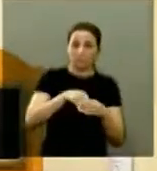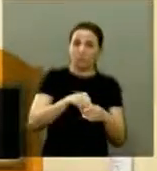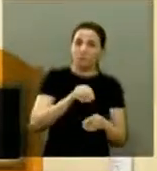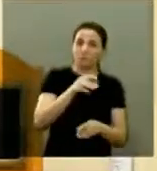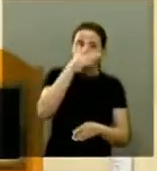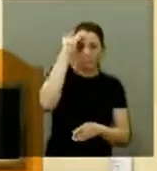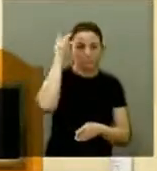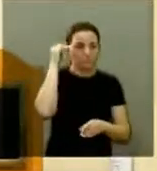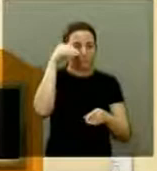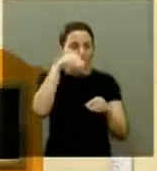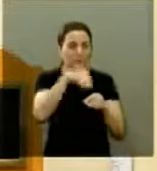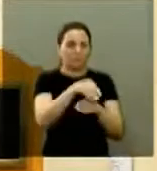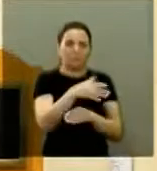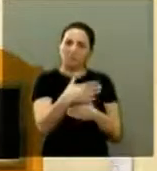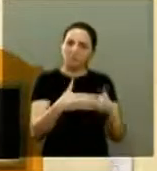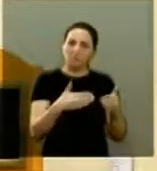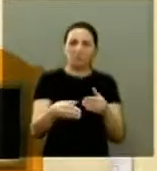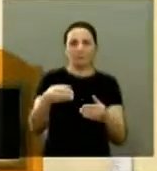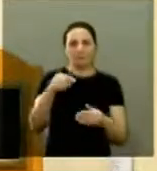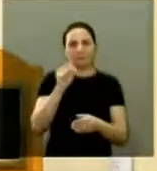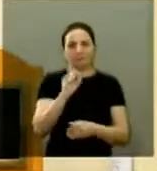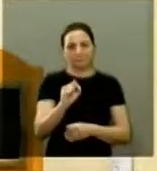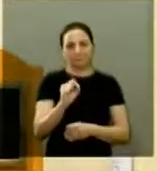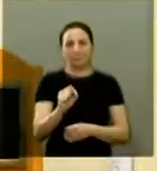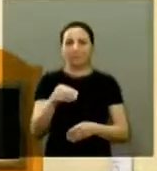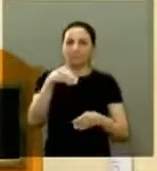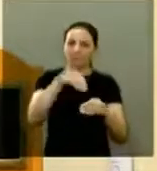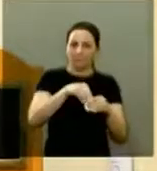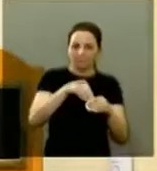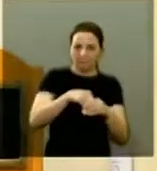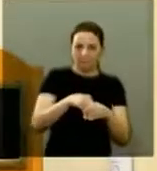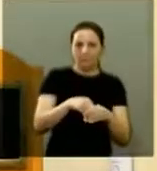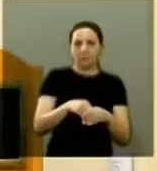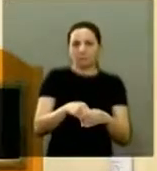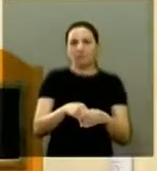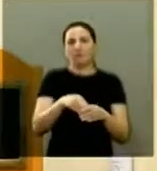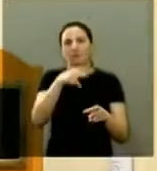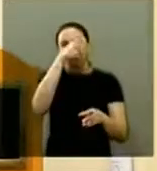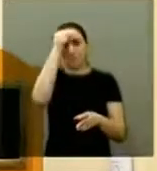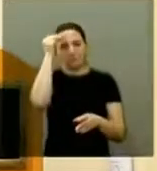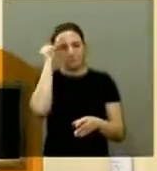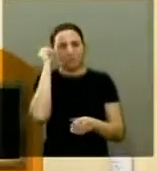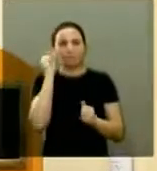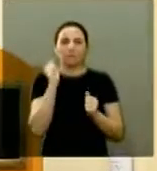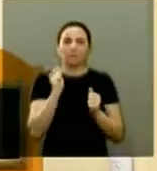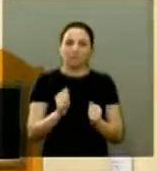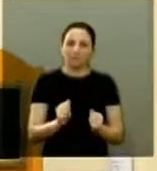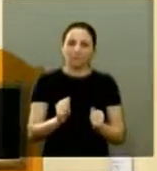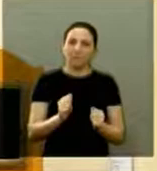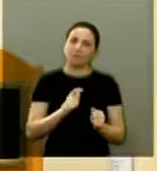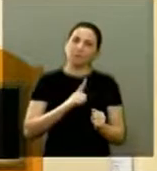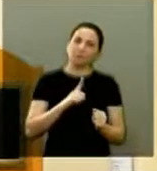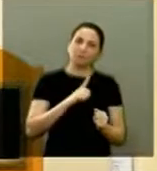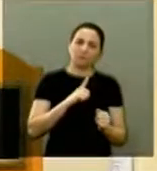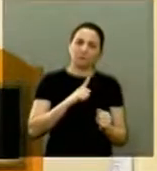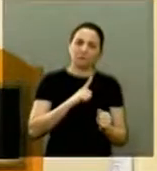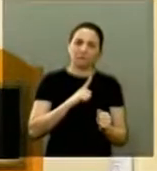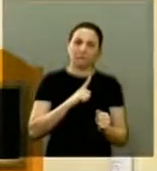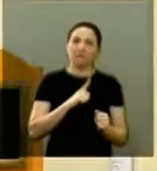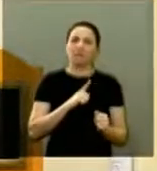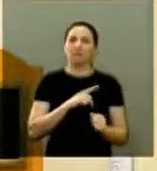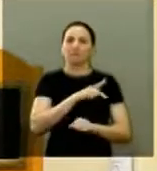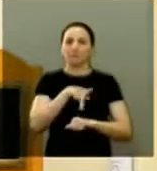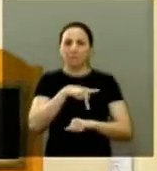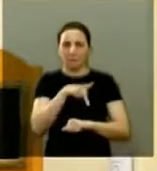candidato. Além do mais, as eleições para o executivo tradicionalmente possuem maior relevância no nosso